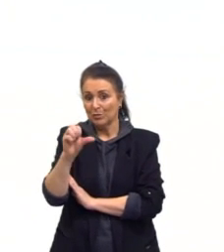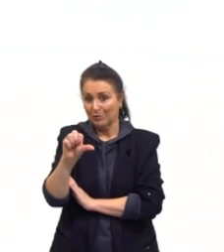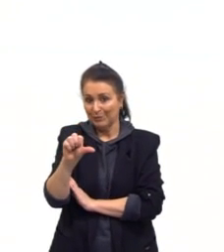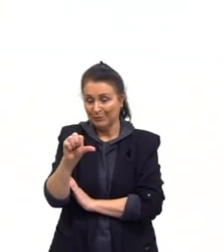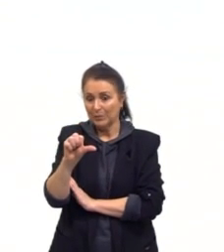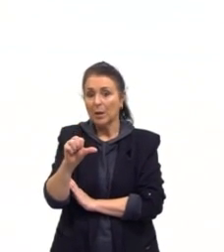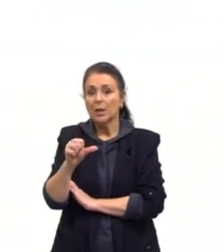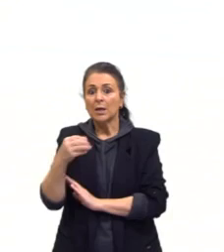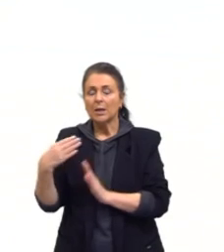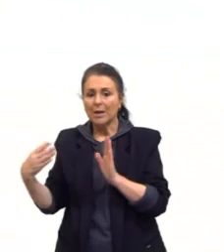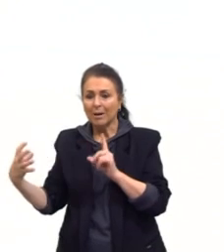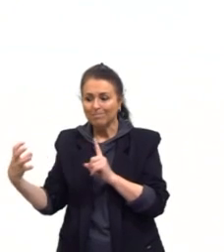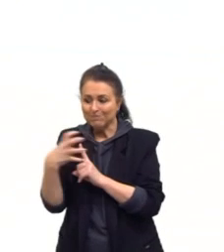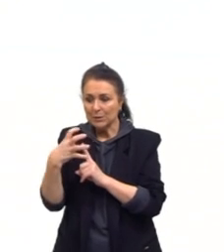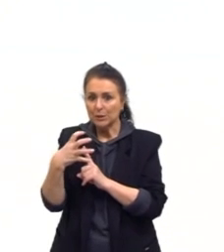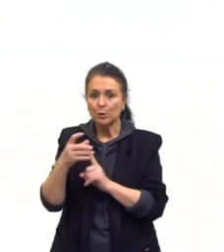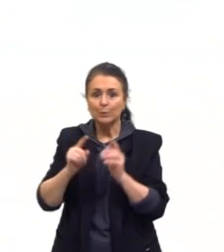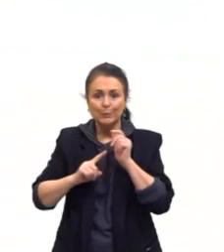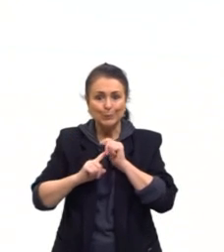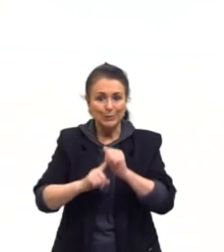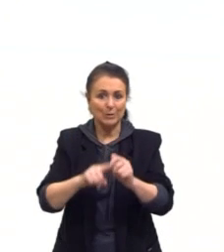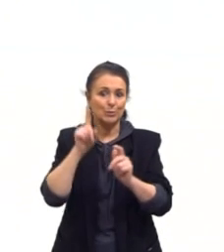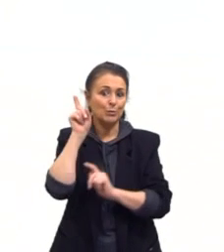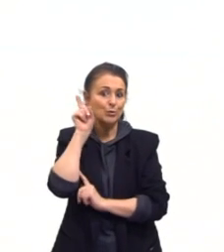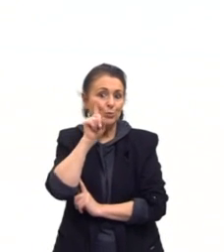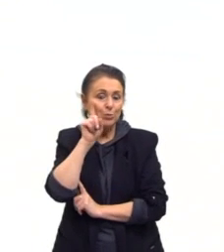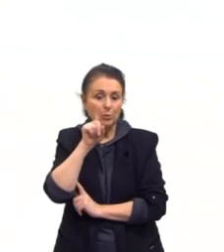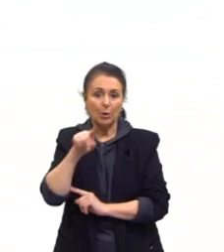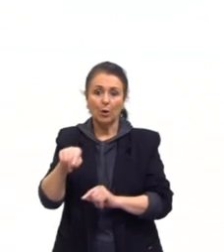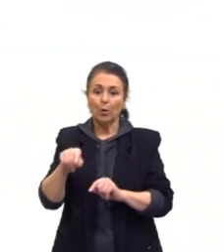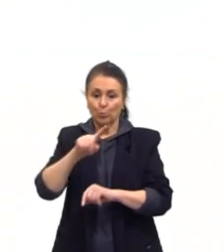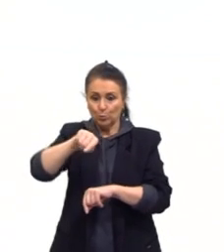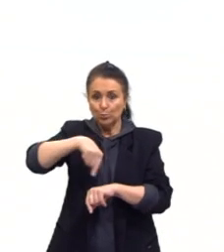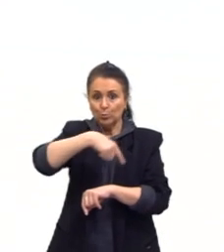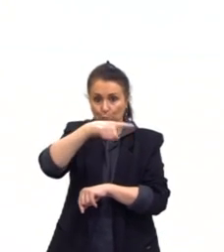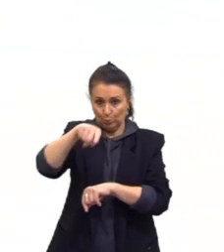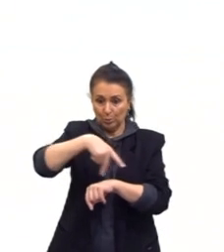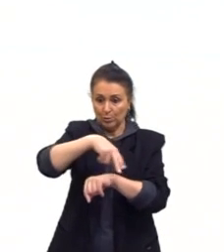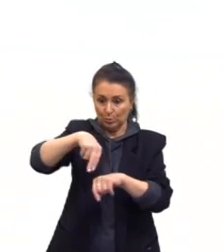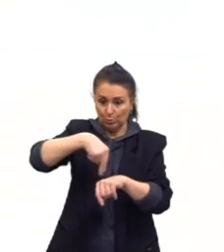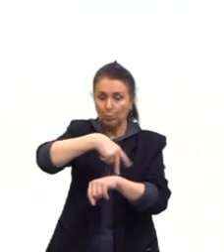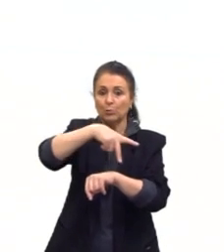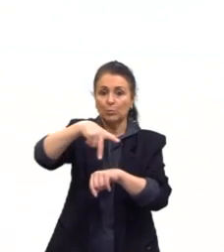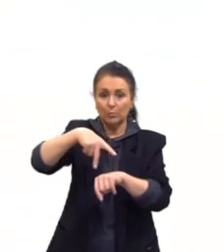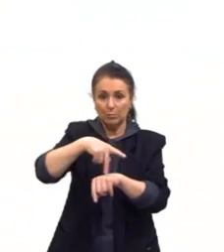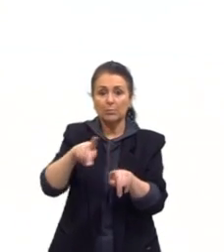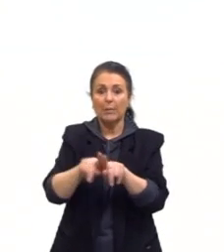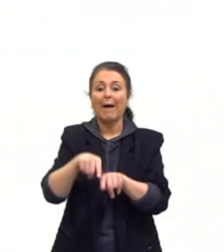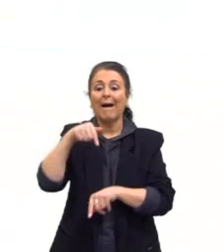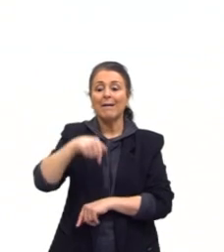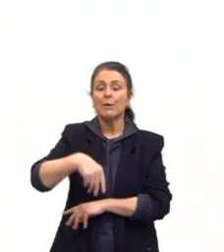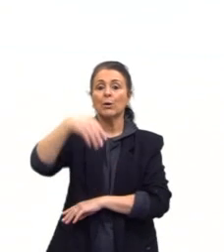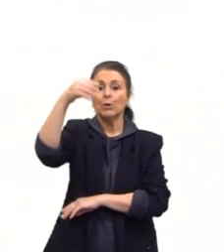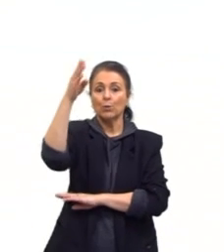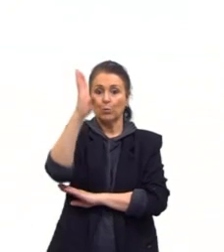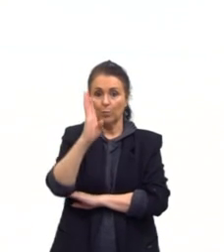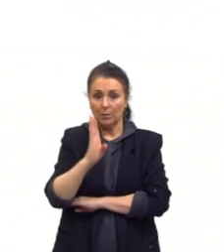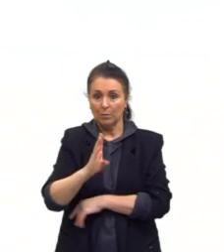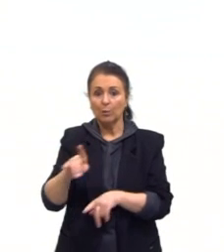principalmente os Estados Unidos, não que não esteja, não que não tenha atingido os outros, A gente já viu no Brasil que a nossa